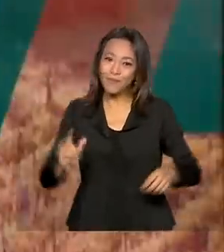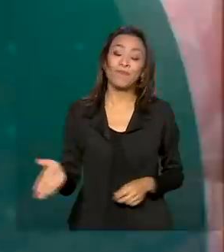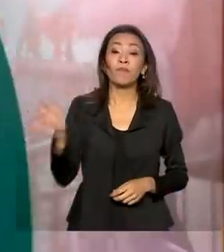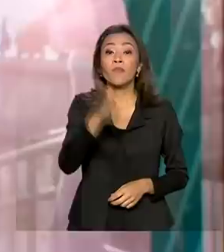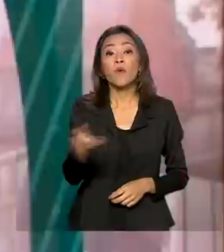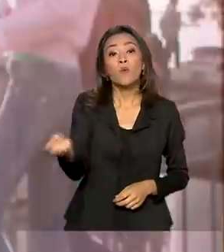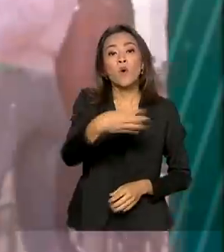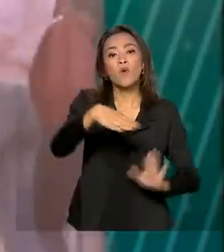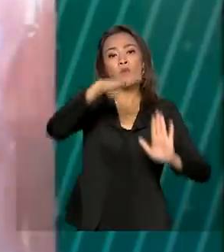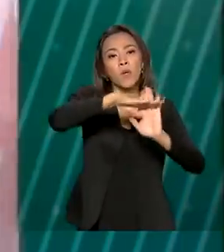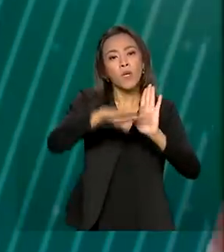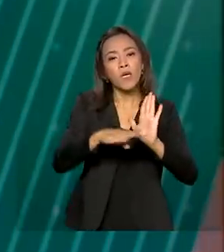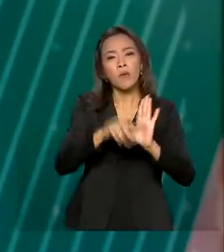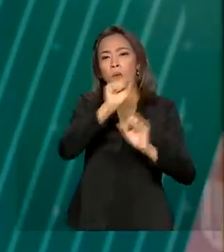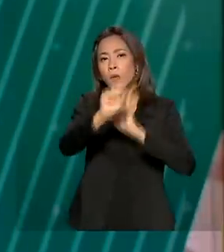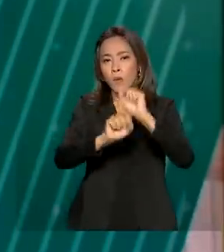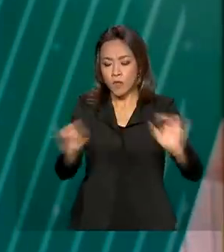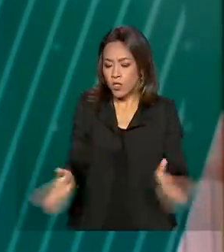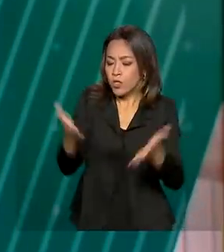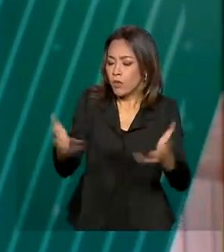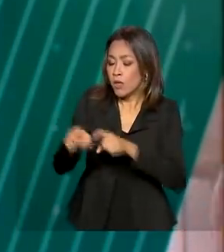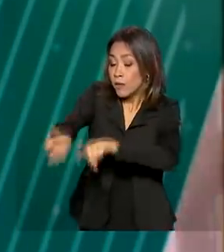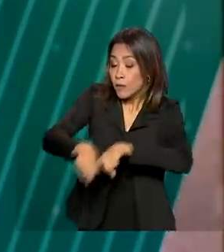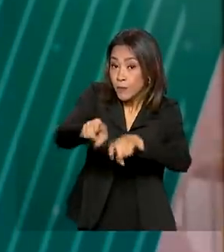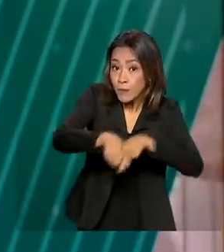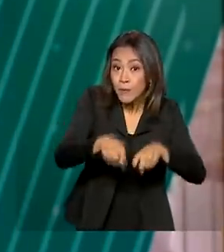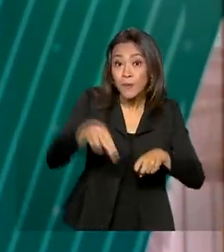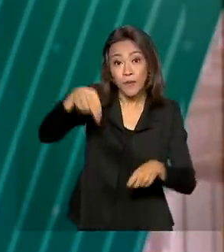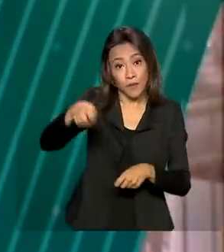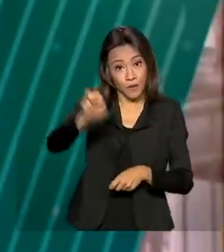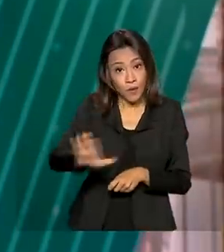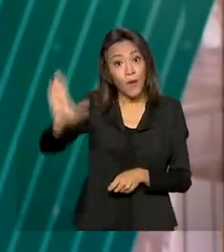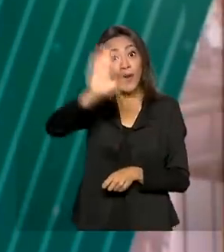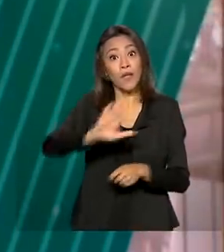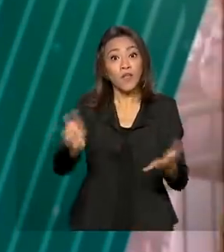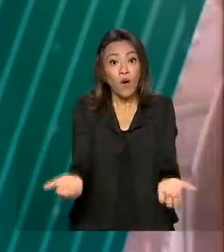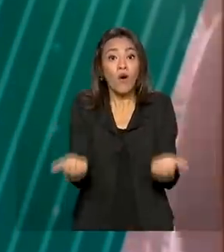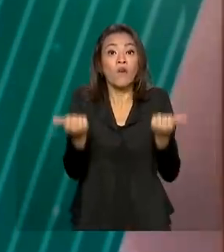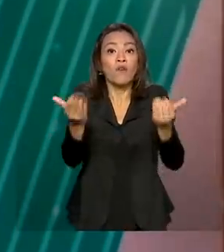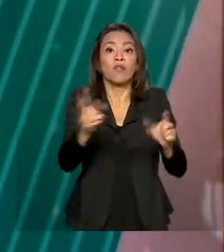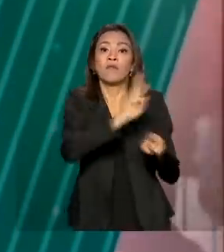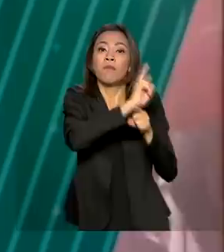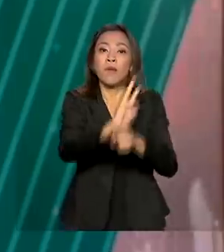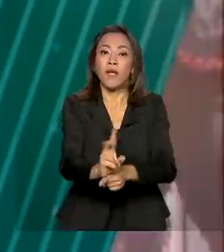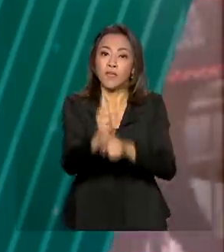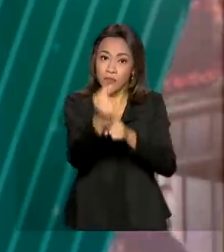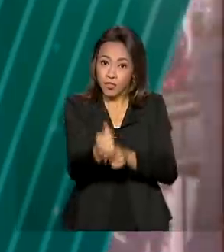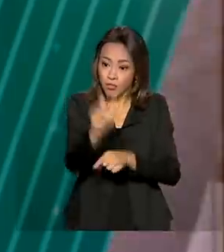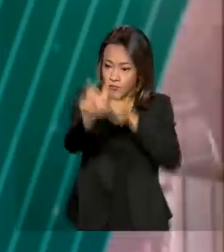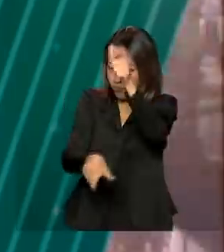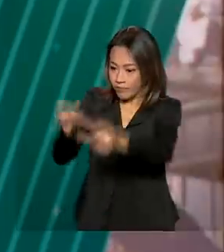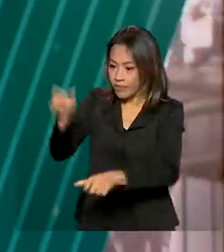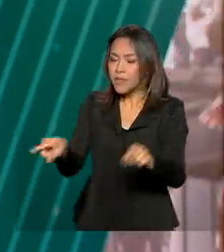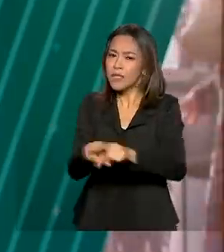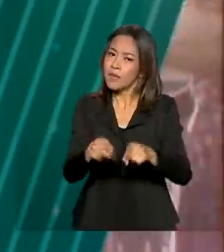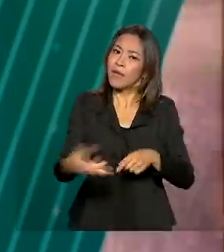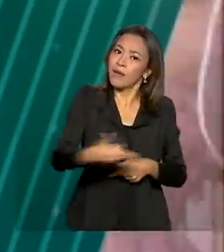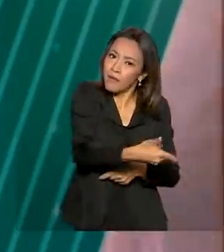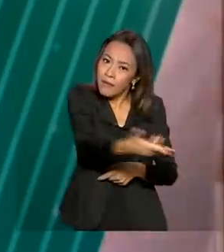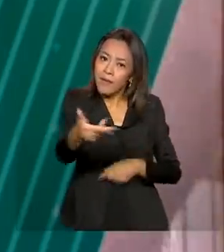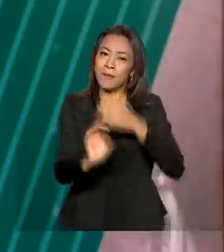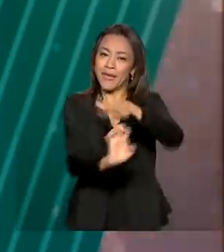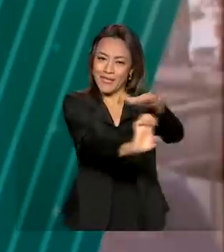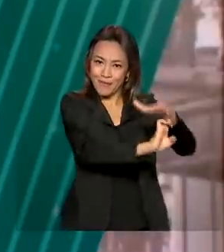programa vai estimular a agricultura irrigada no Nordeste com oferta de crédito para produtores e empresas e também